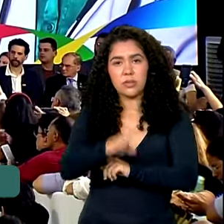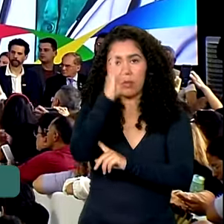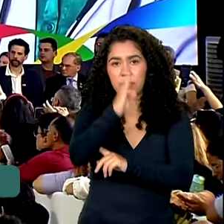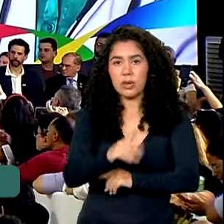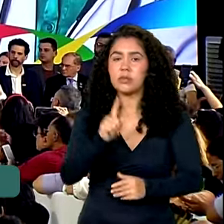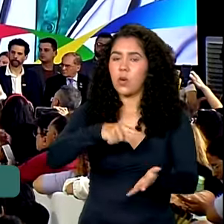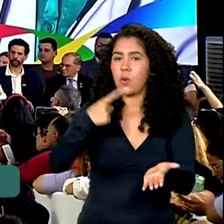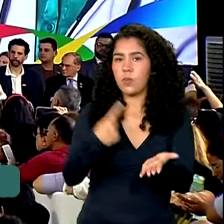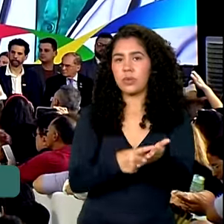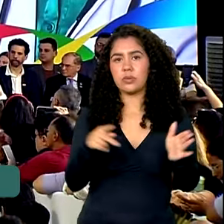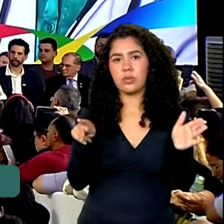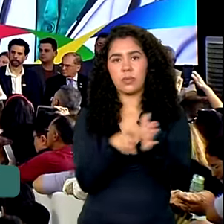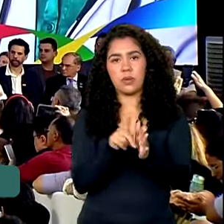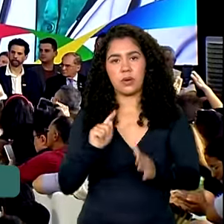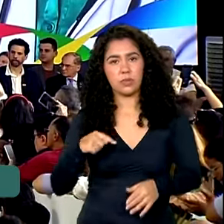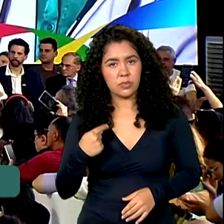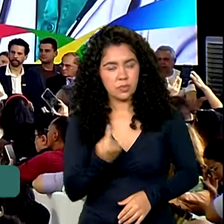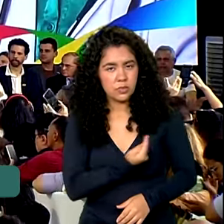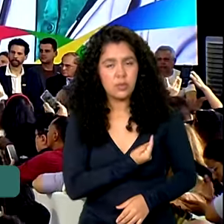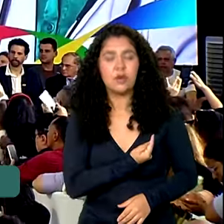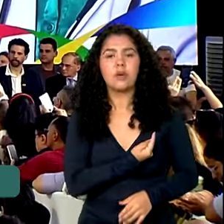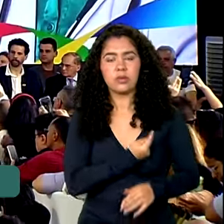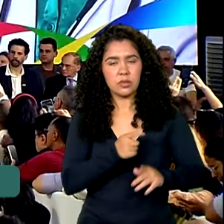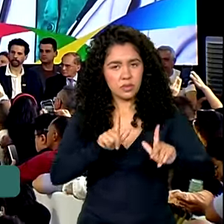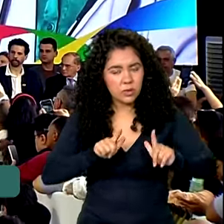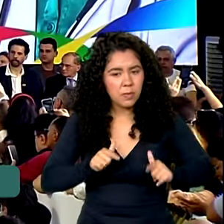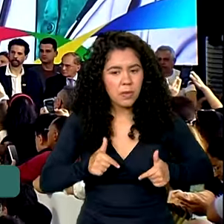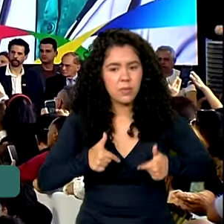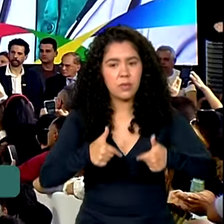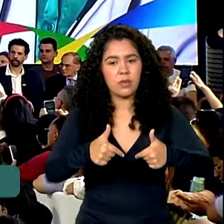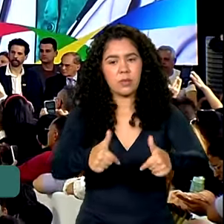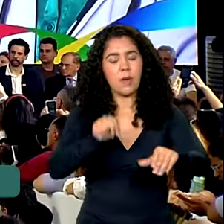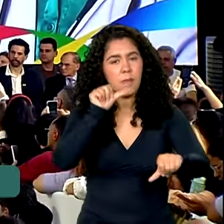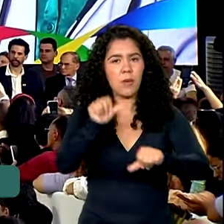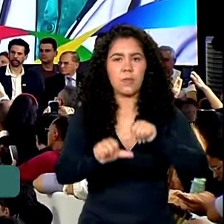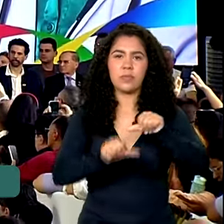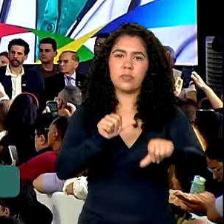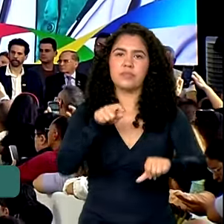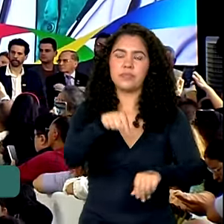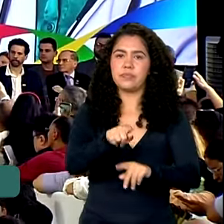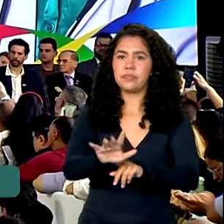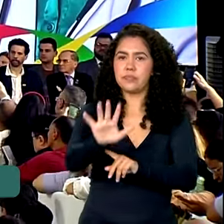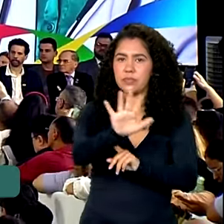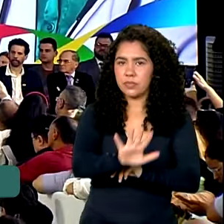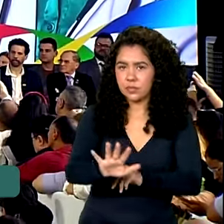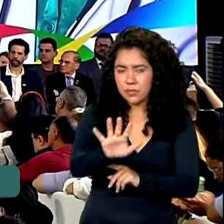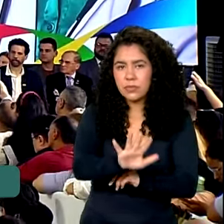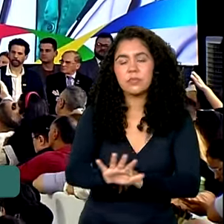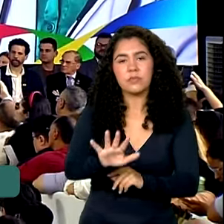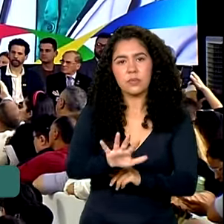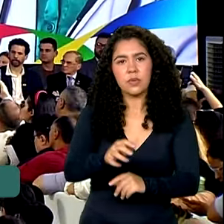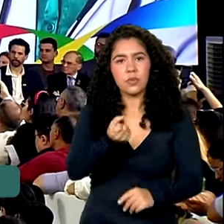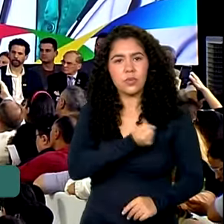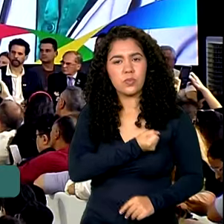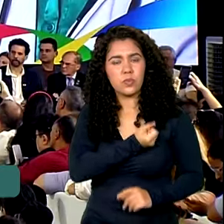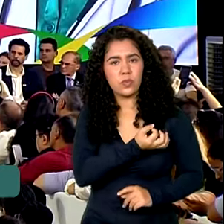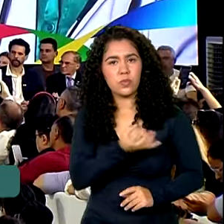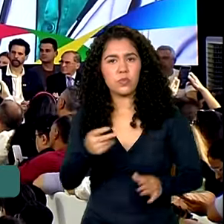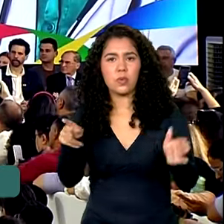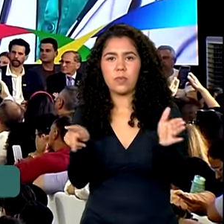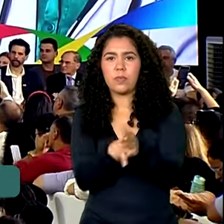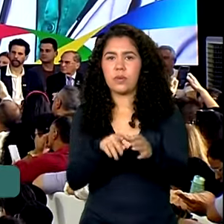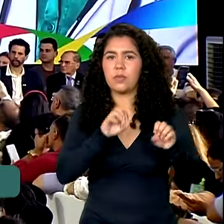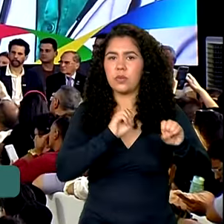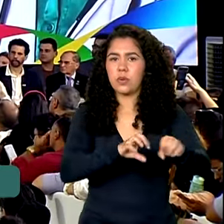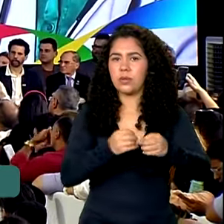nosso governo, do governo do presidente Lula, de trabalhar para reverter esses números da educação básica